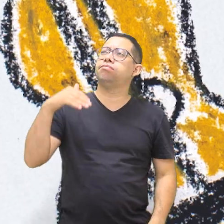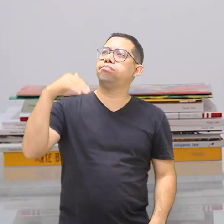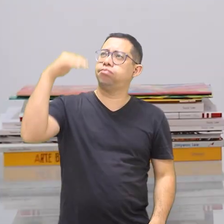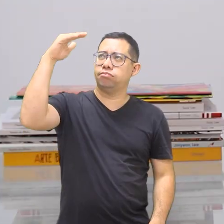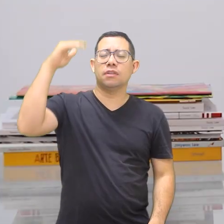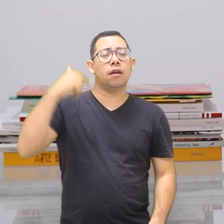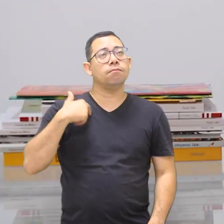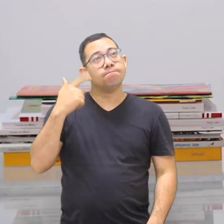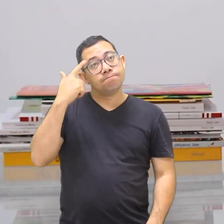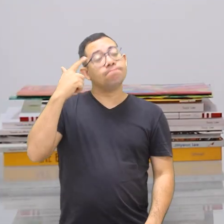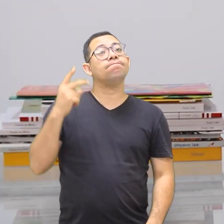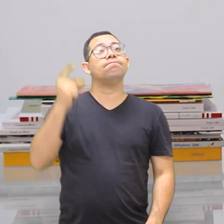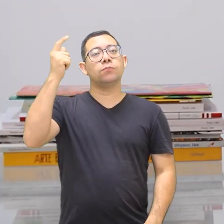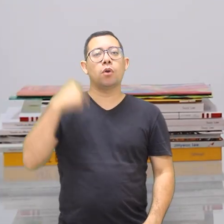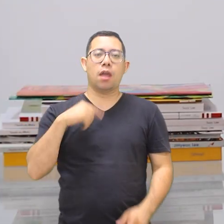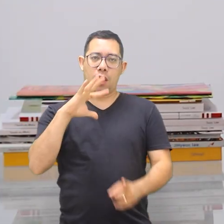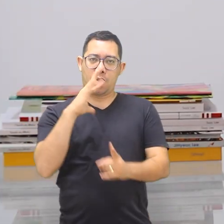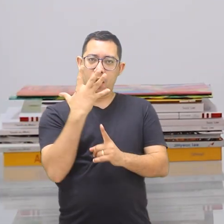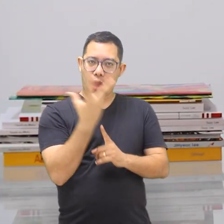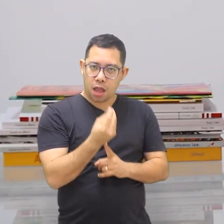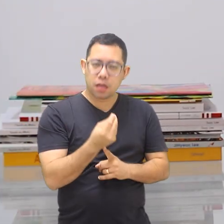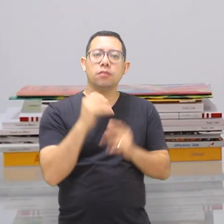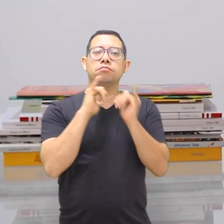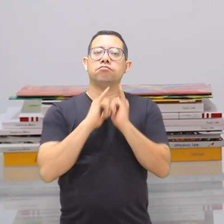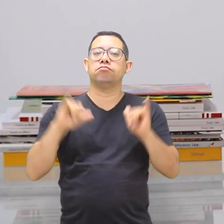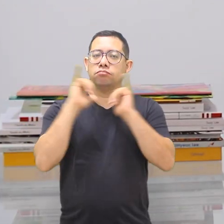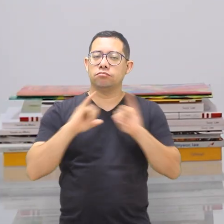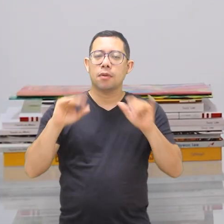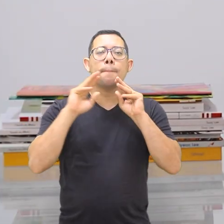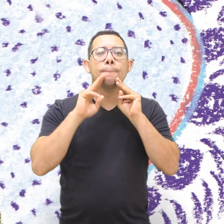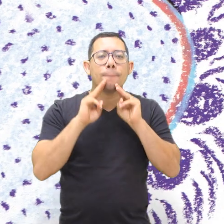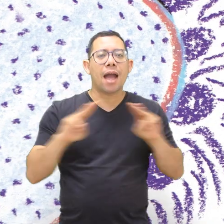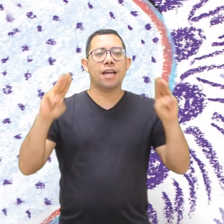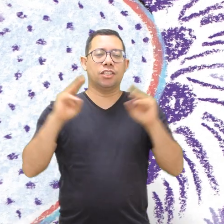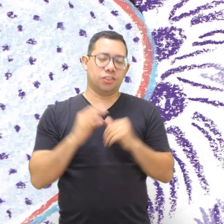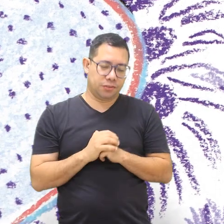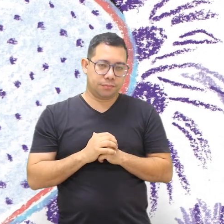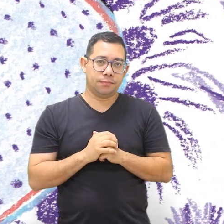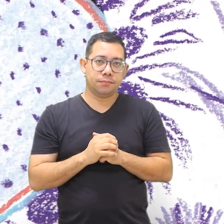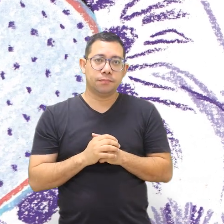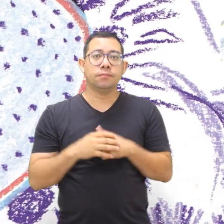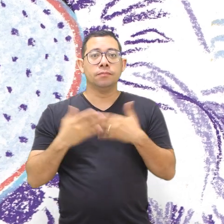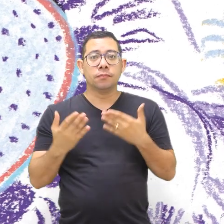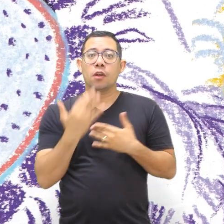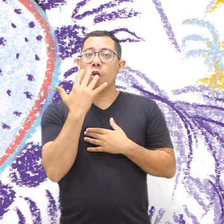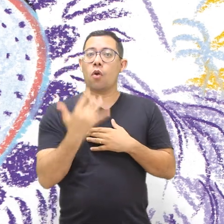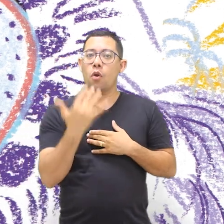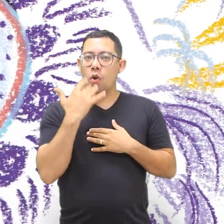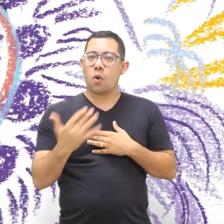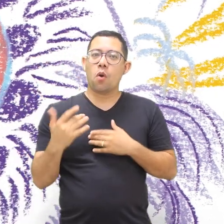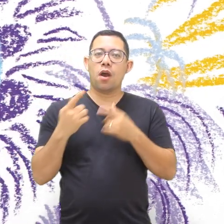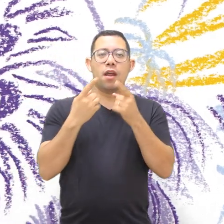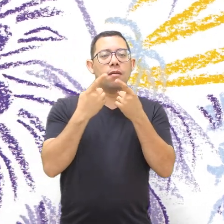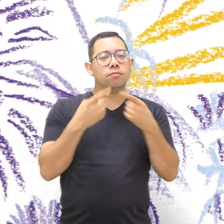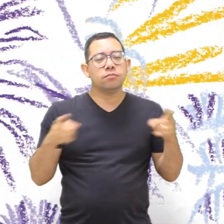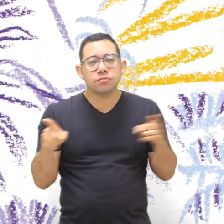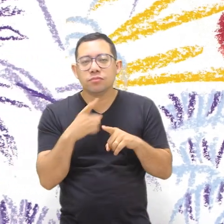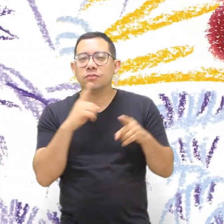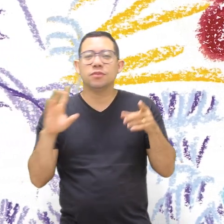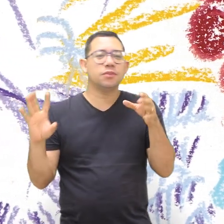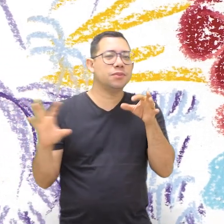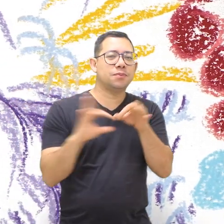já preferi trabalhar com arte e a criação de publicidade e propaganda. Foi aí que as cores se juntaram com as músicas e se